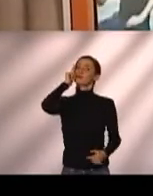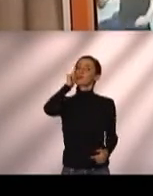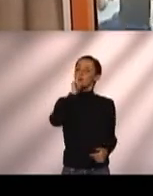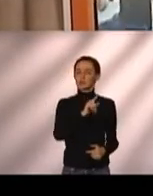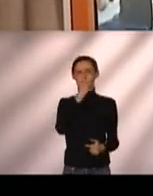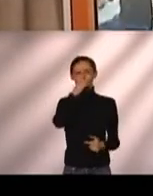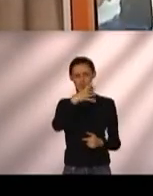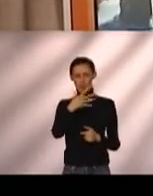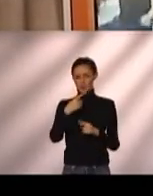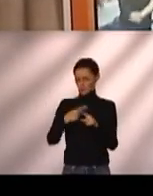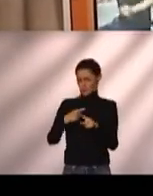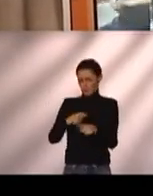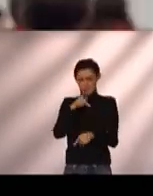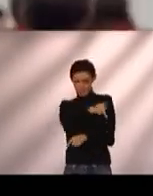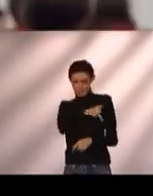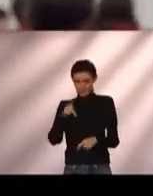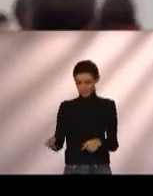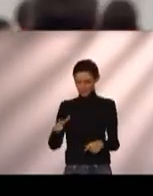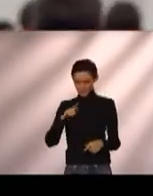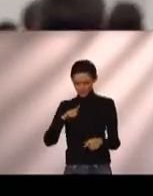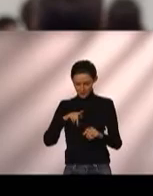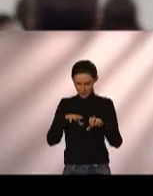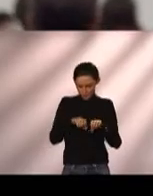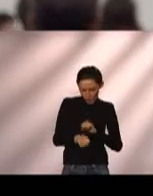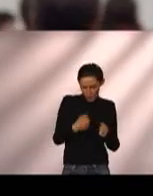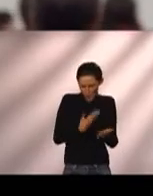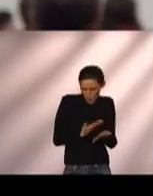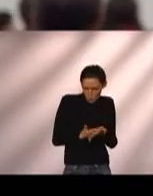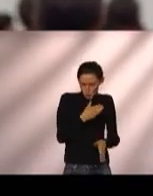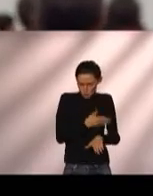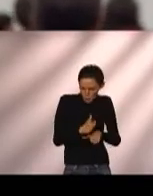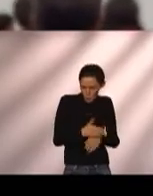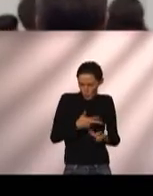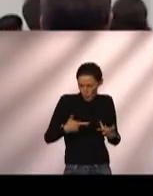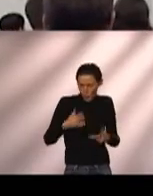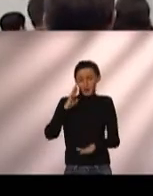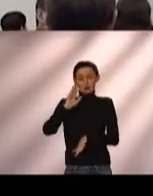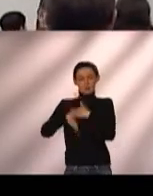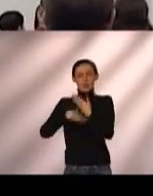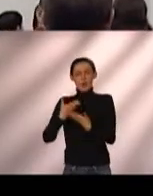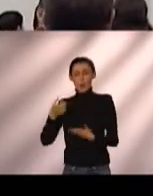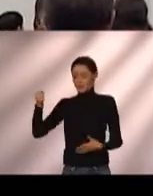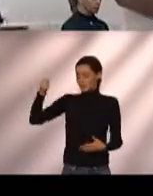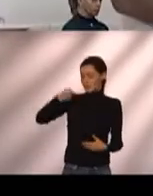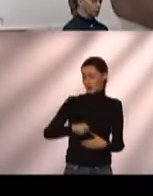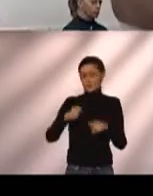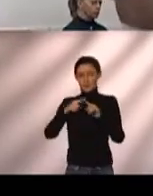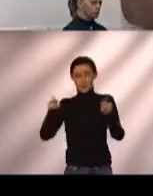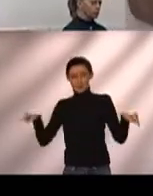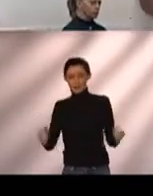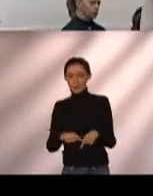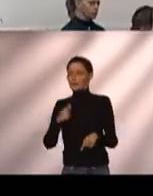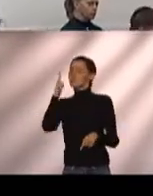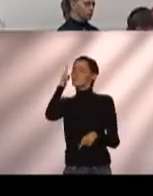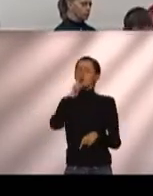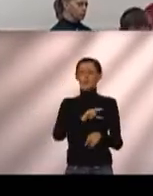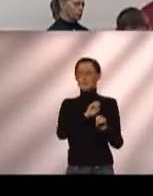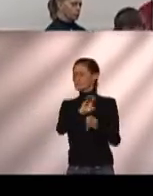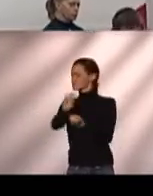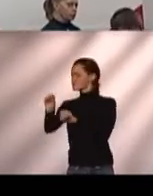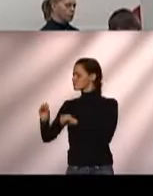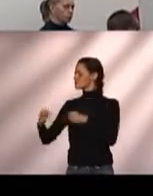é consistente. Porque o professor estando melhor formado, com certeza ele realizará o seu trabalho com mais